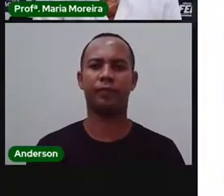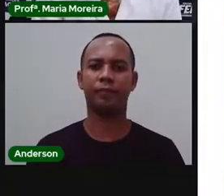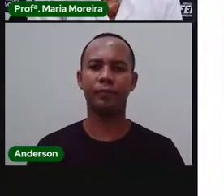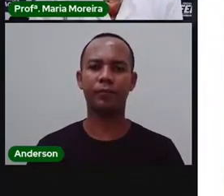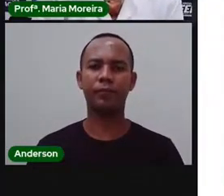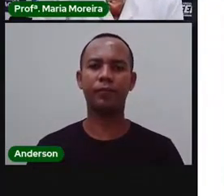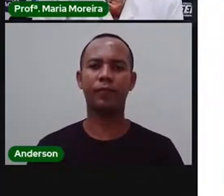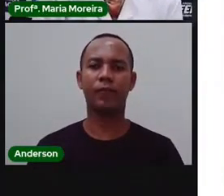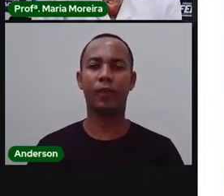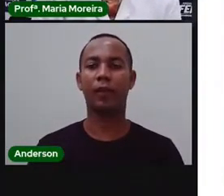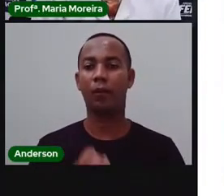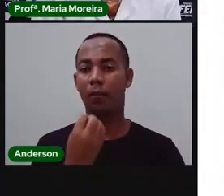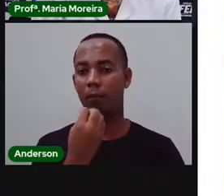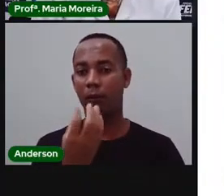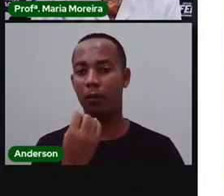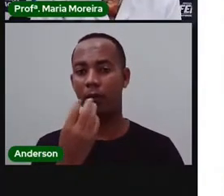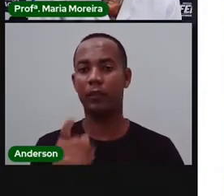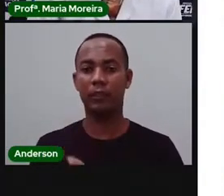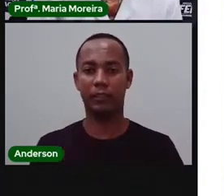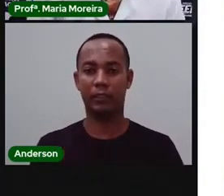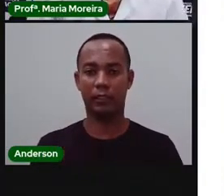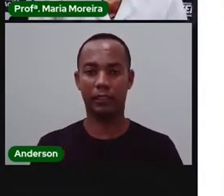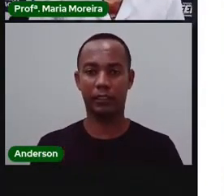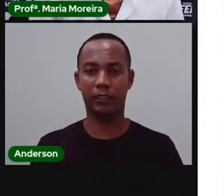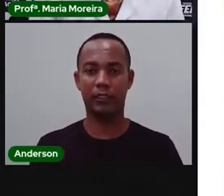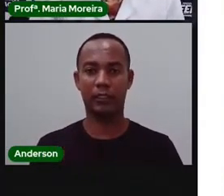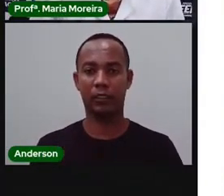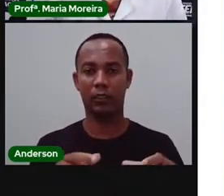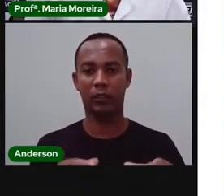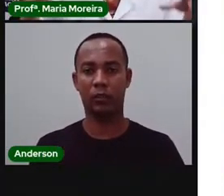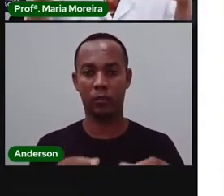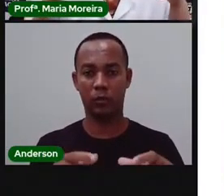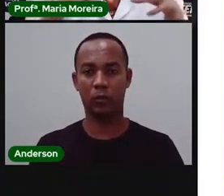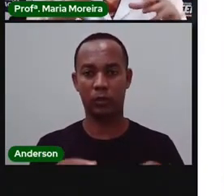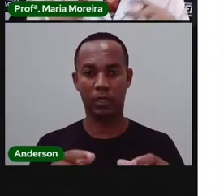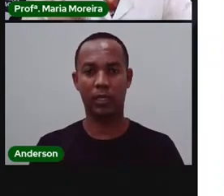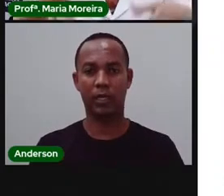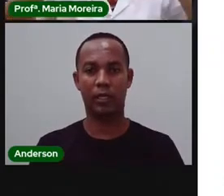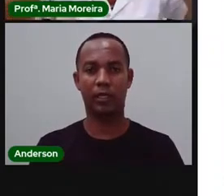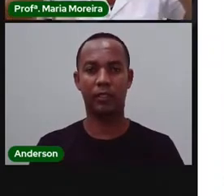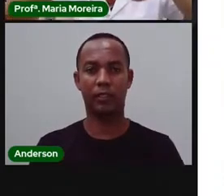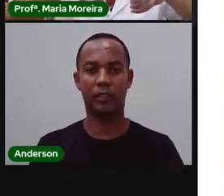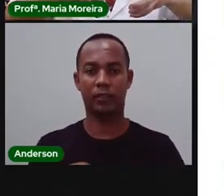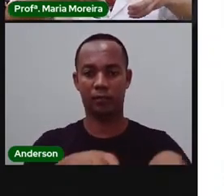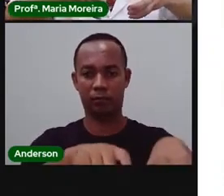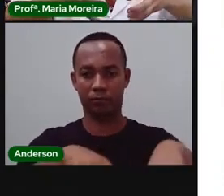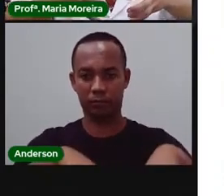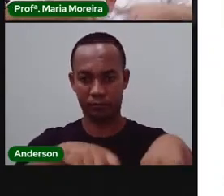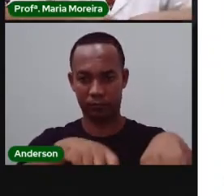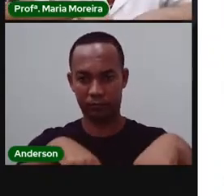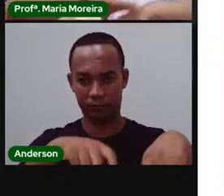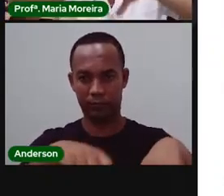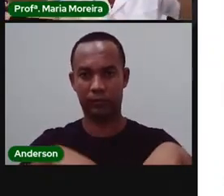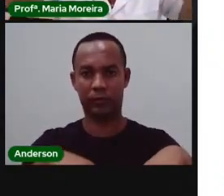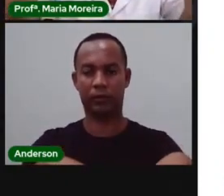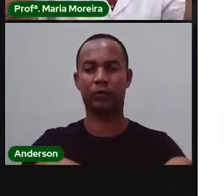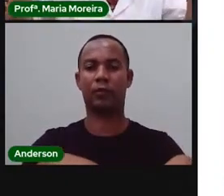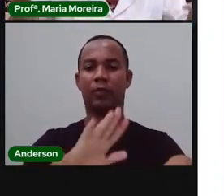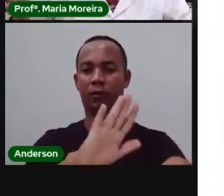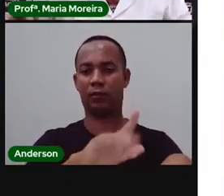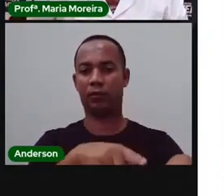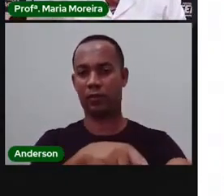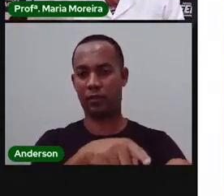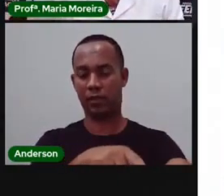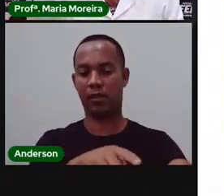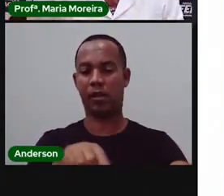Bom, e os distritos? Lembra que a PRO falou que existia lá, olha, o centro da cidade, existiam